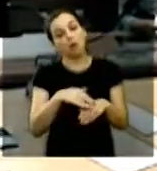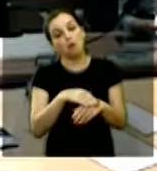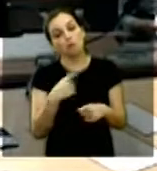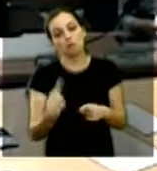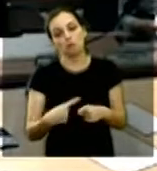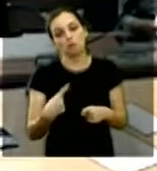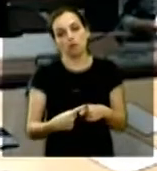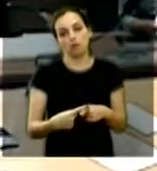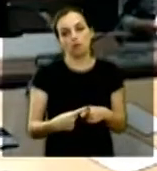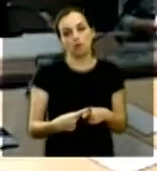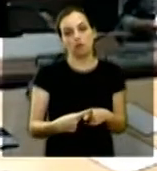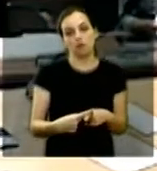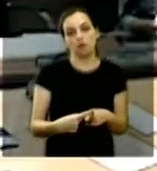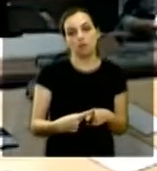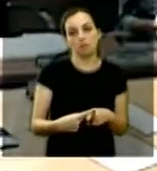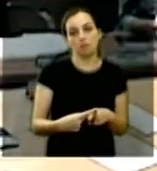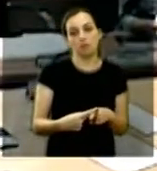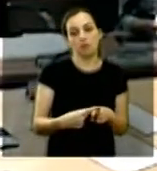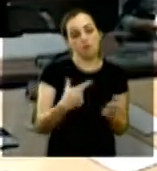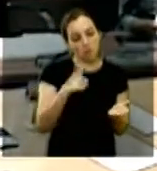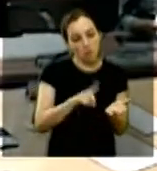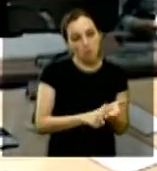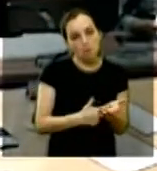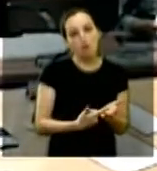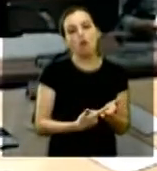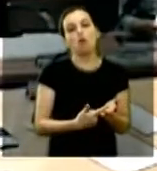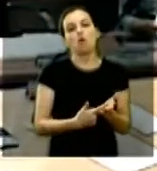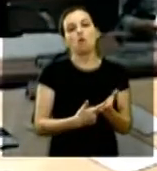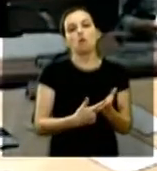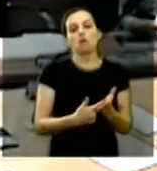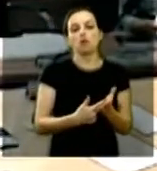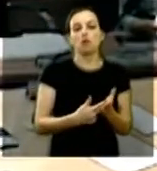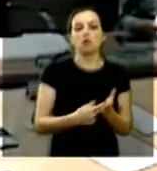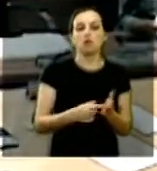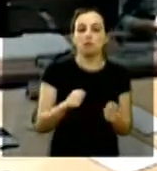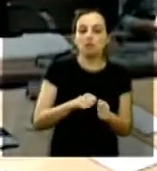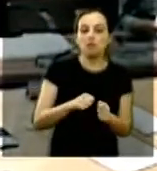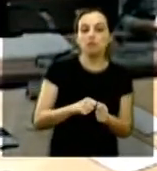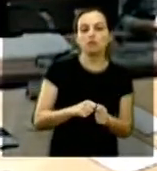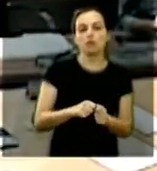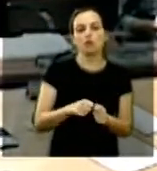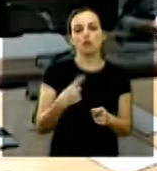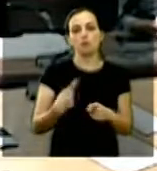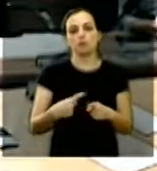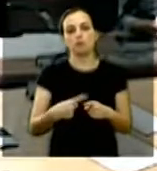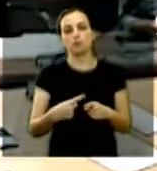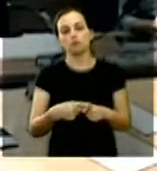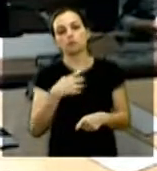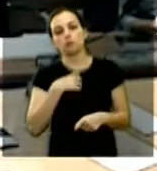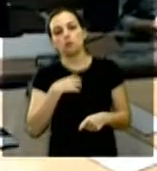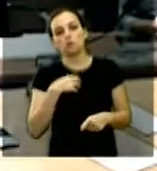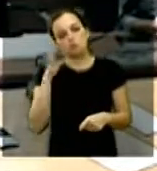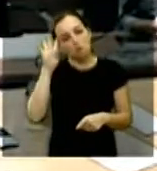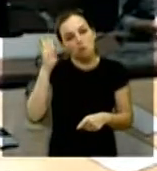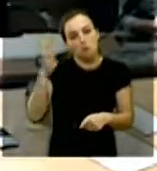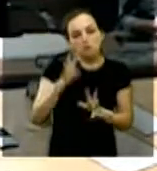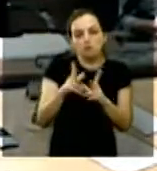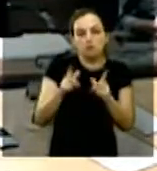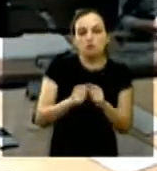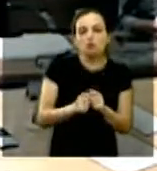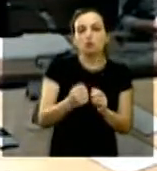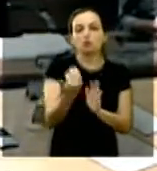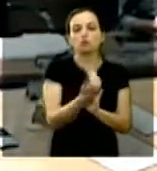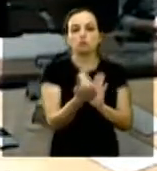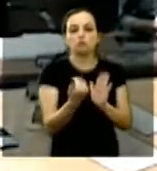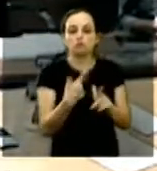é um papel e ação porque aí com essa situação a gente poderia estar resolvendo todos esses problemas que estão sendo